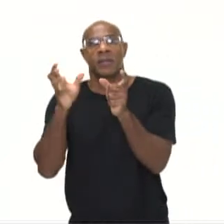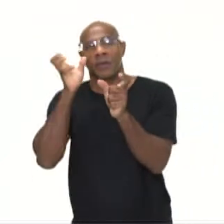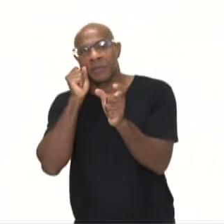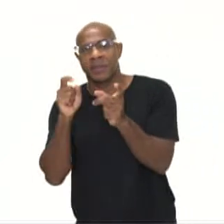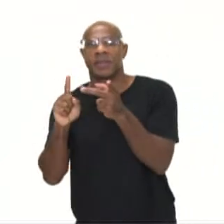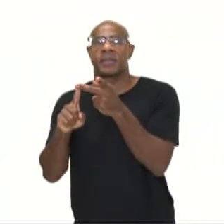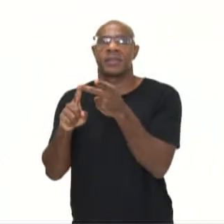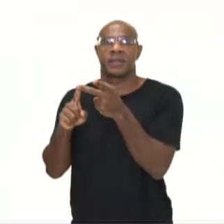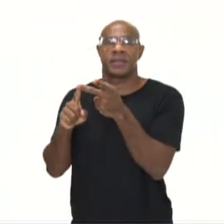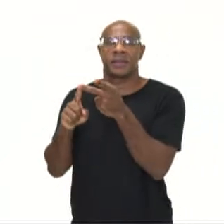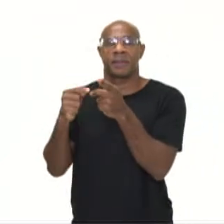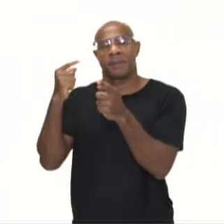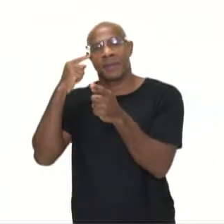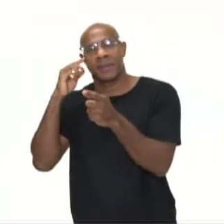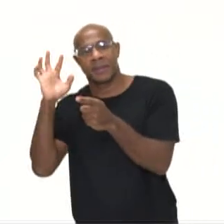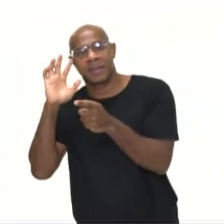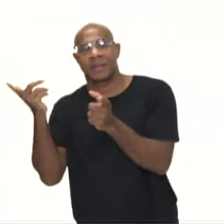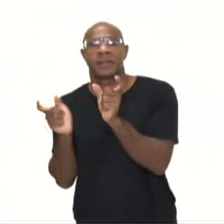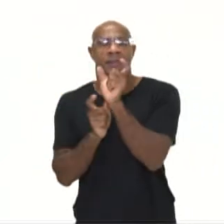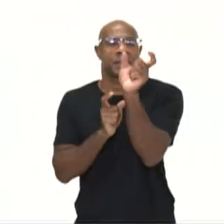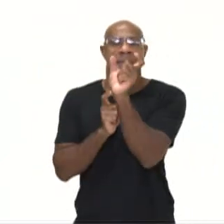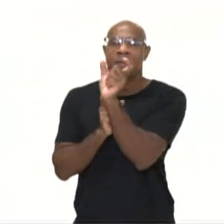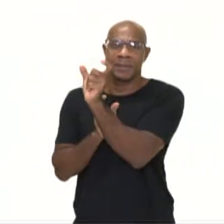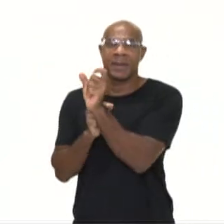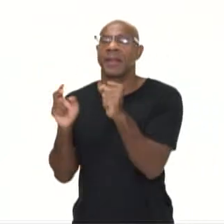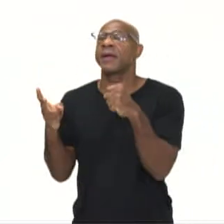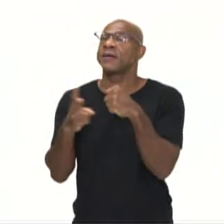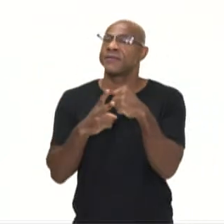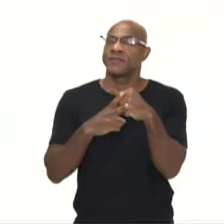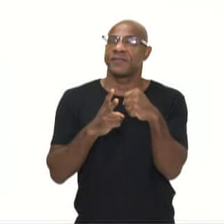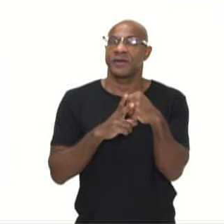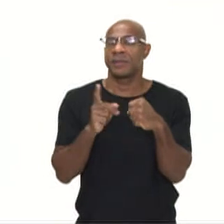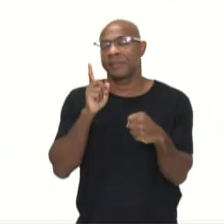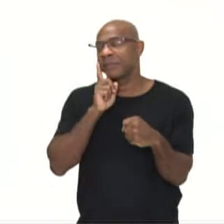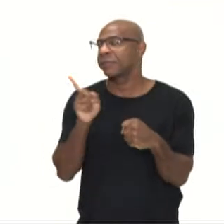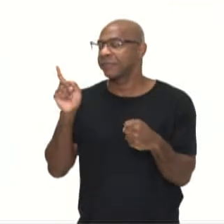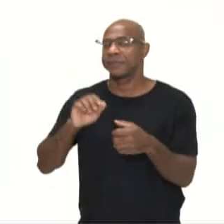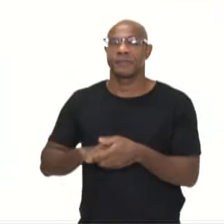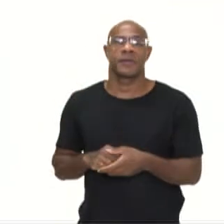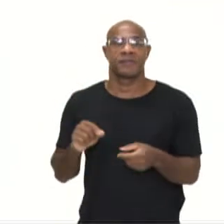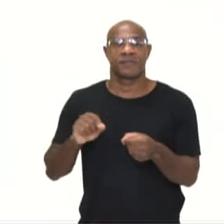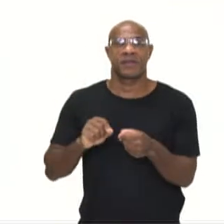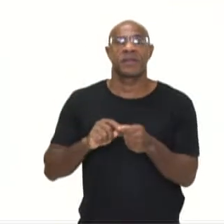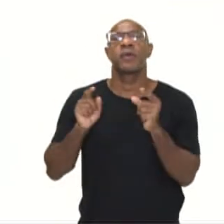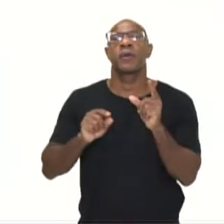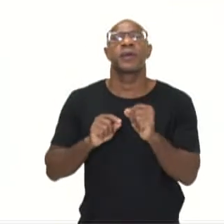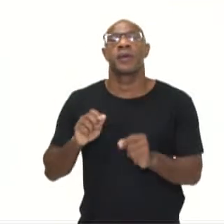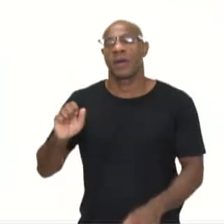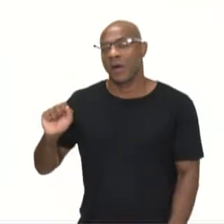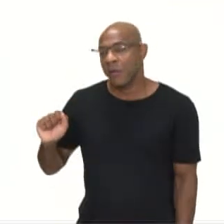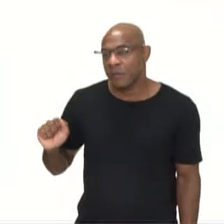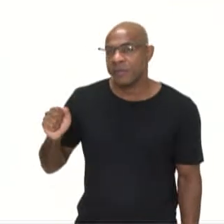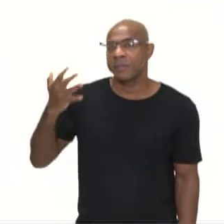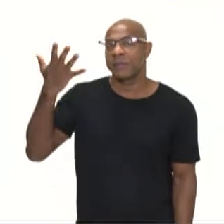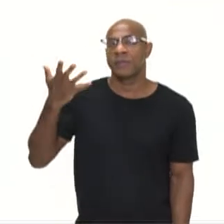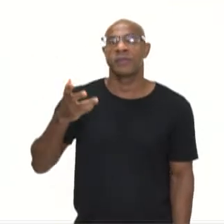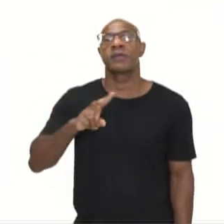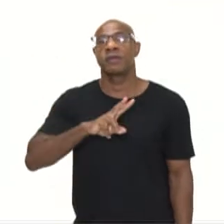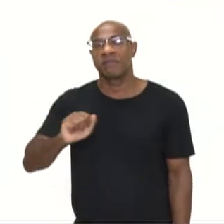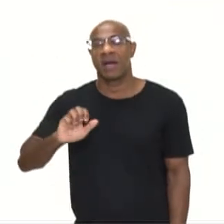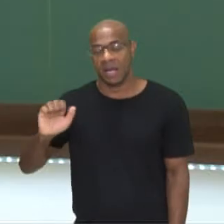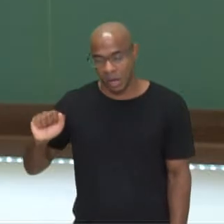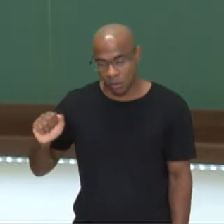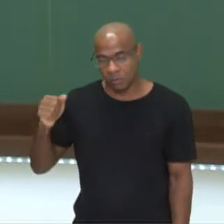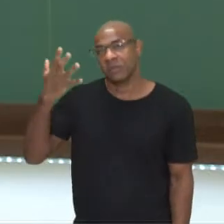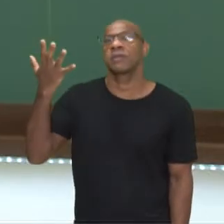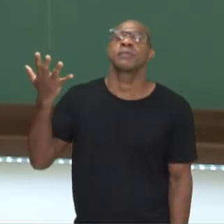não realizados, pero que poderiam realizar-se ou que deseiam se realizar. Recibem o nome de condicional simples, tá?